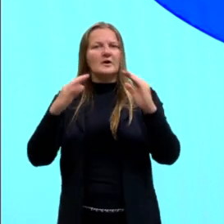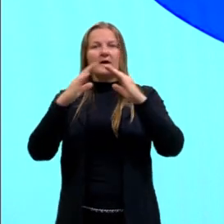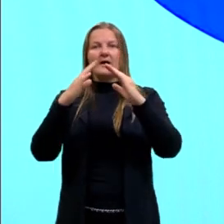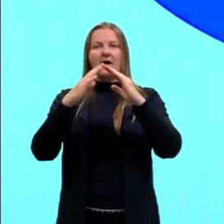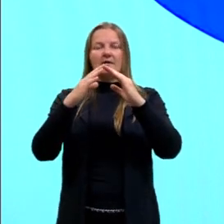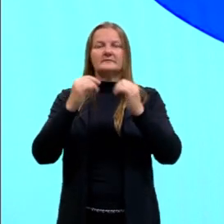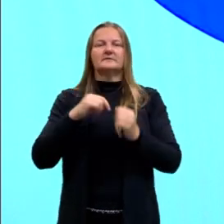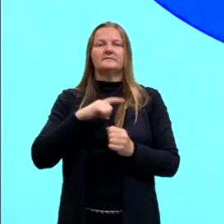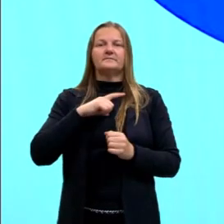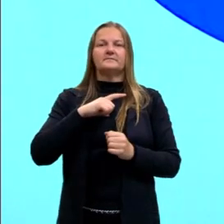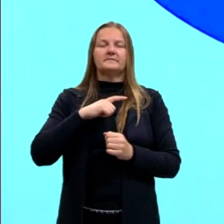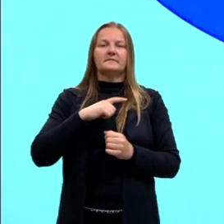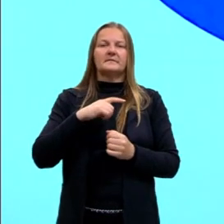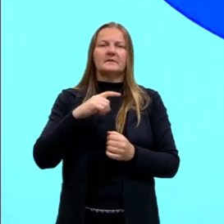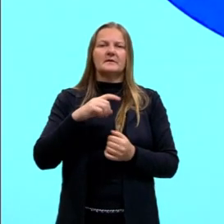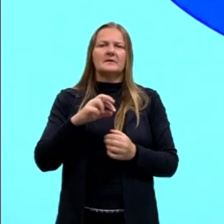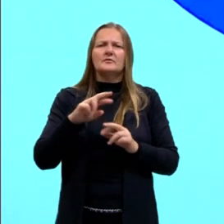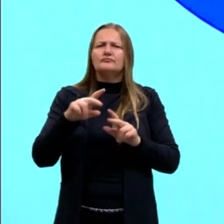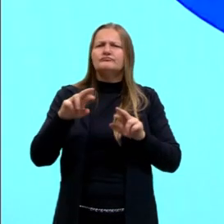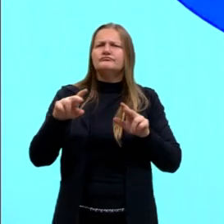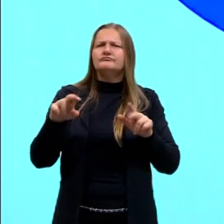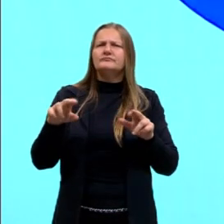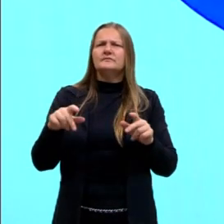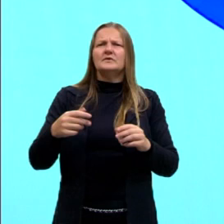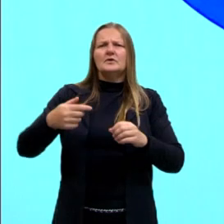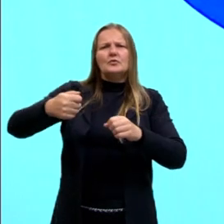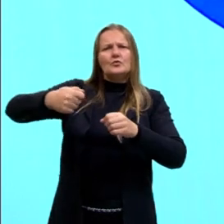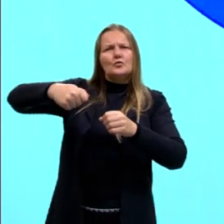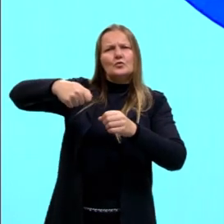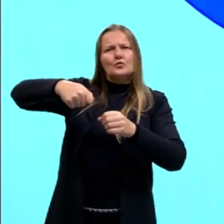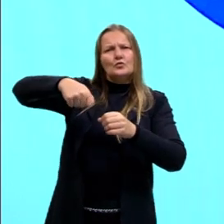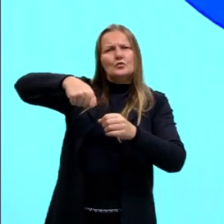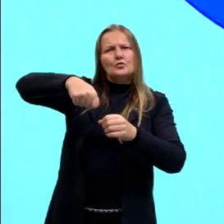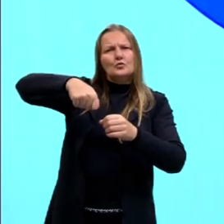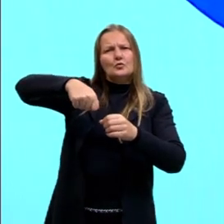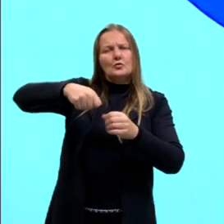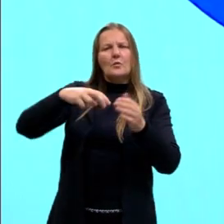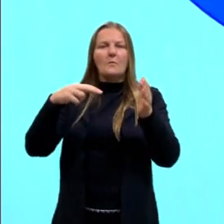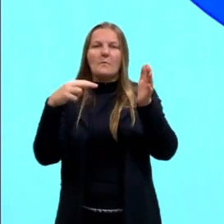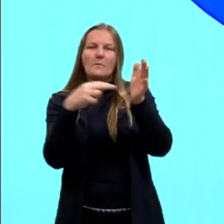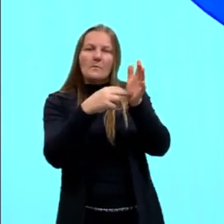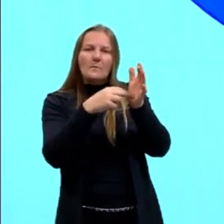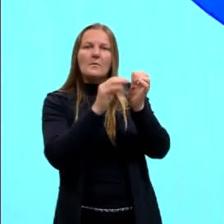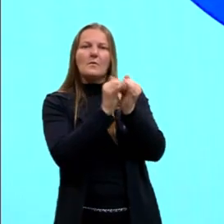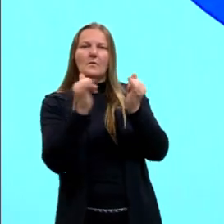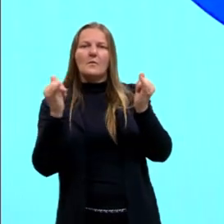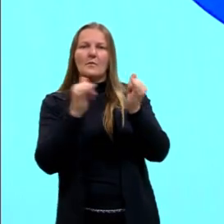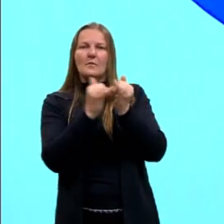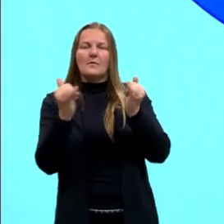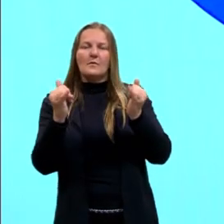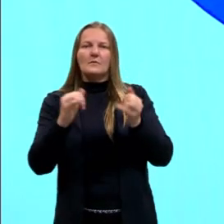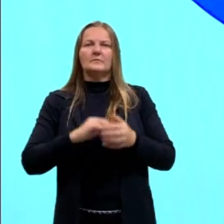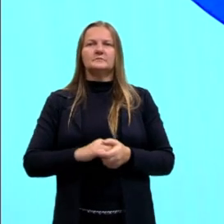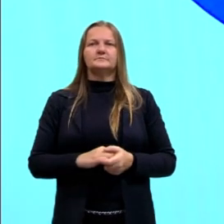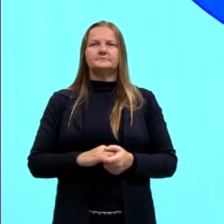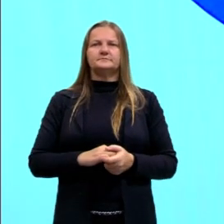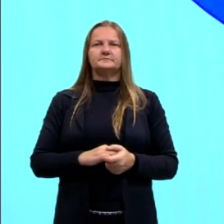tem aí fogões, né, nós temos chaleiras elétricas, outras questões aí que não precisam dessa,